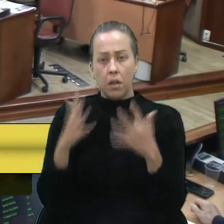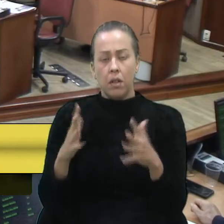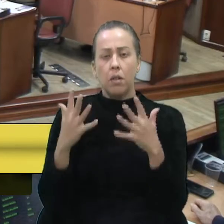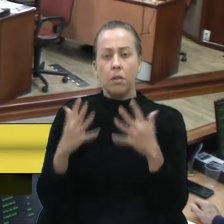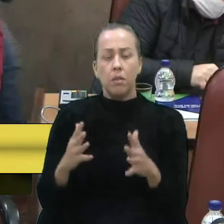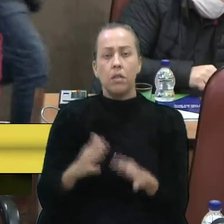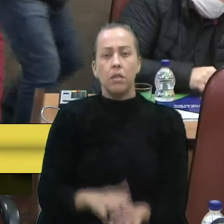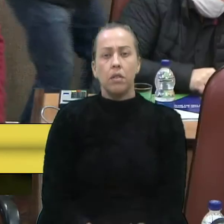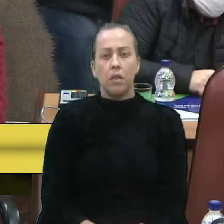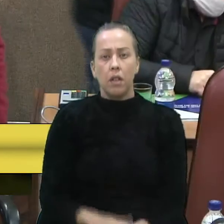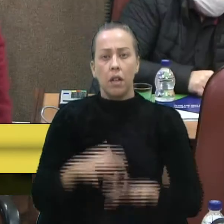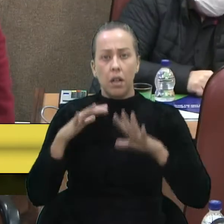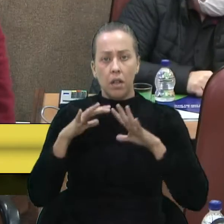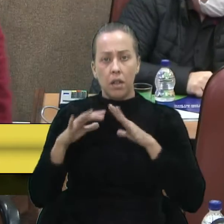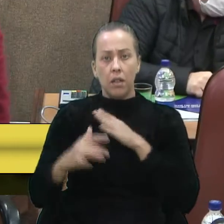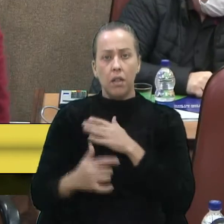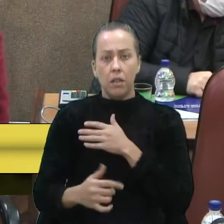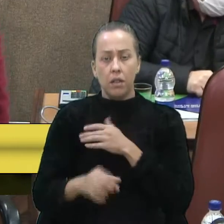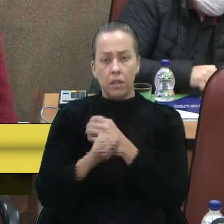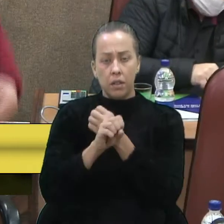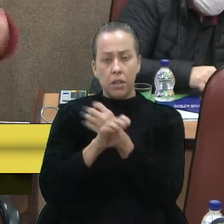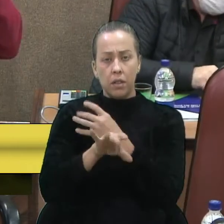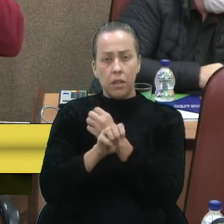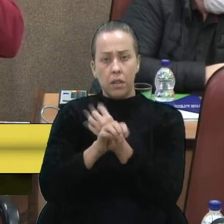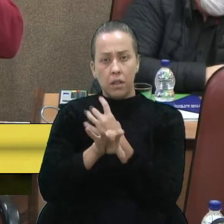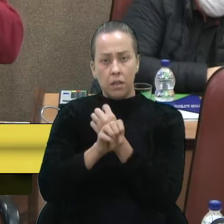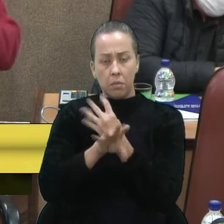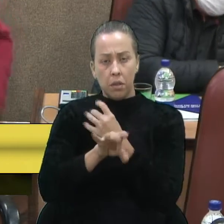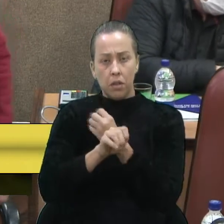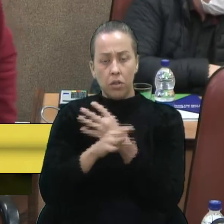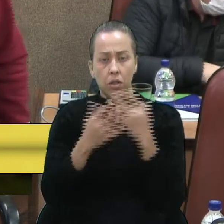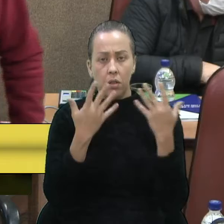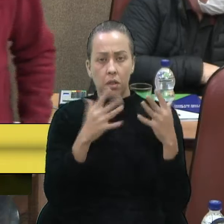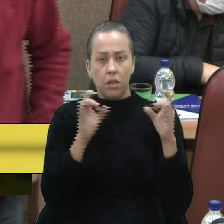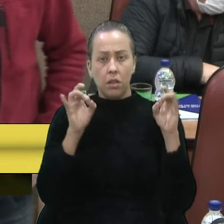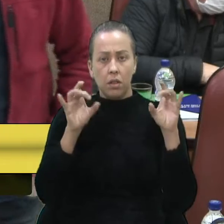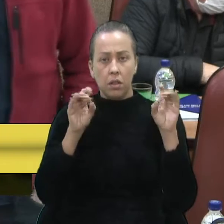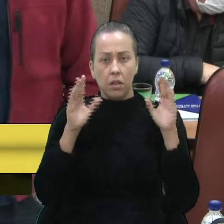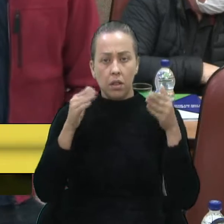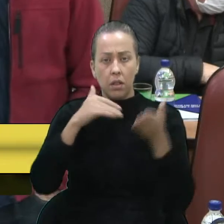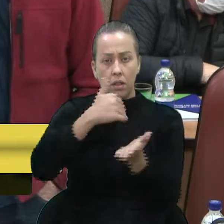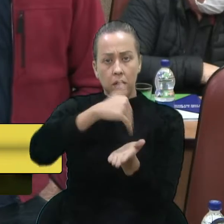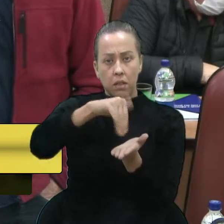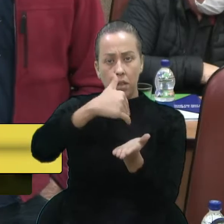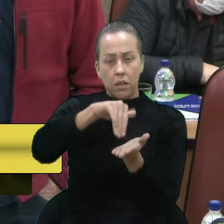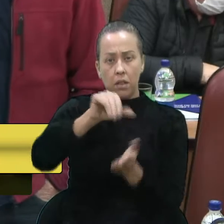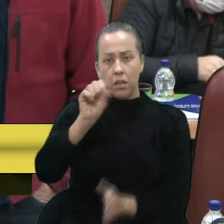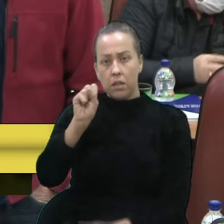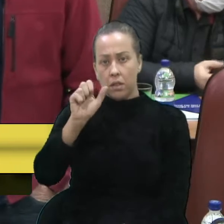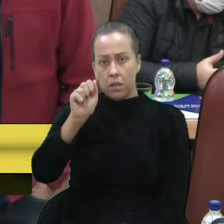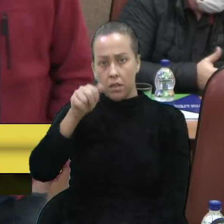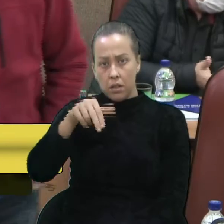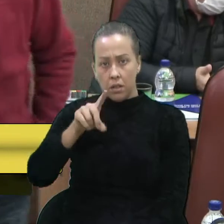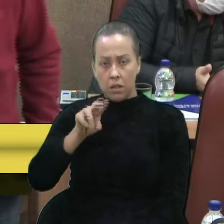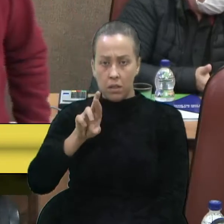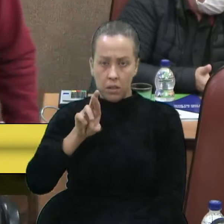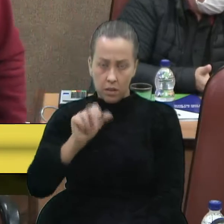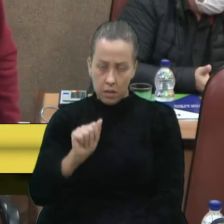a Secretaria da Educação, parabenizar especialmente a secretária Sandra Negrini,